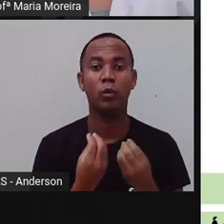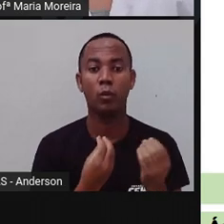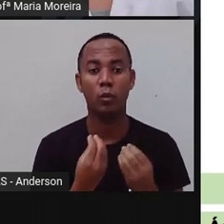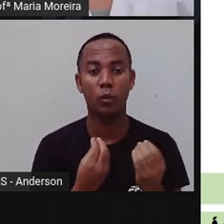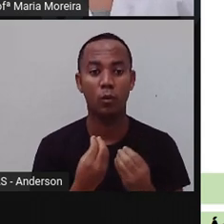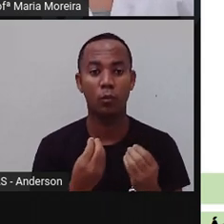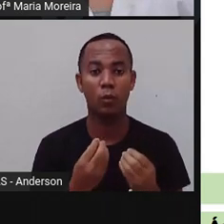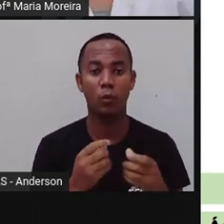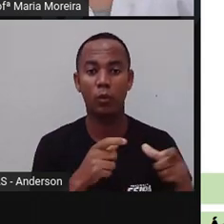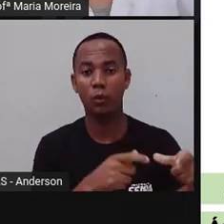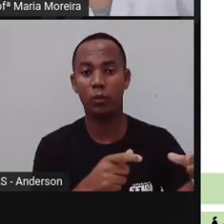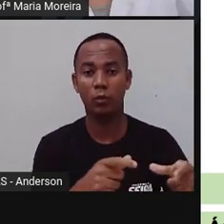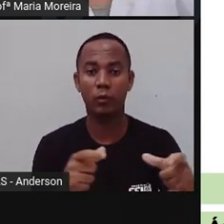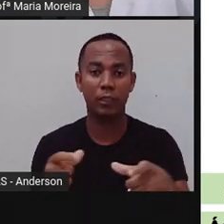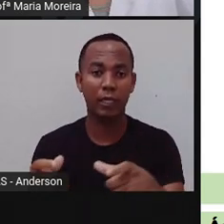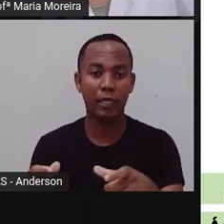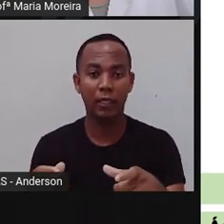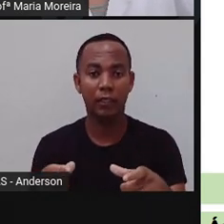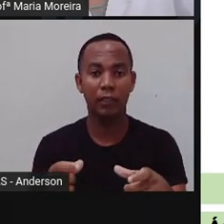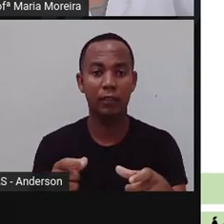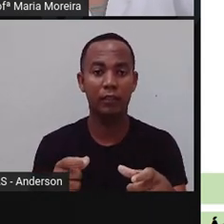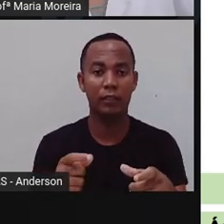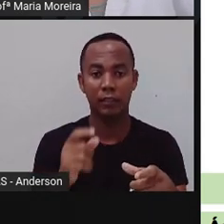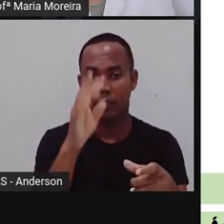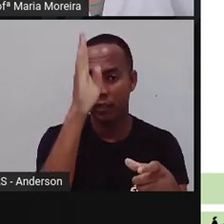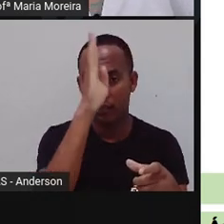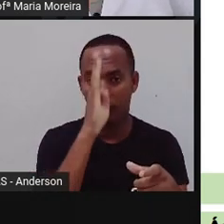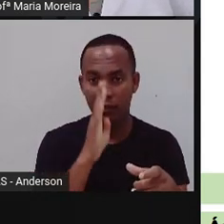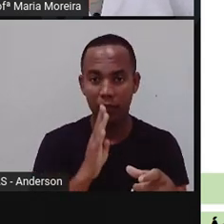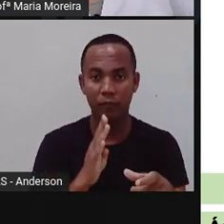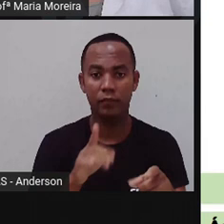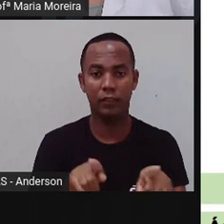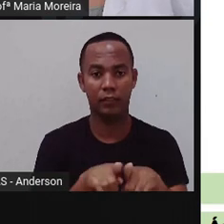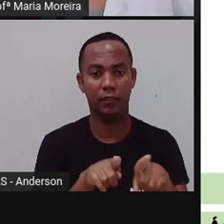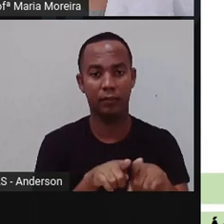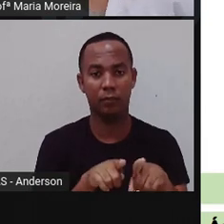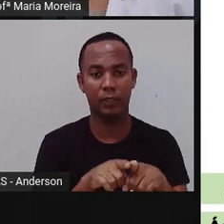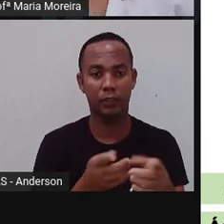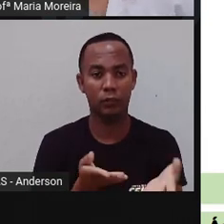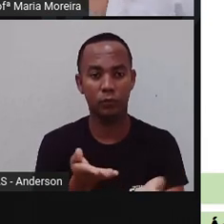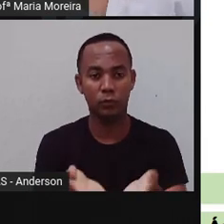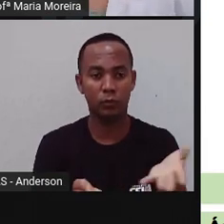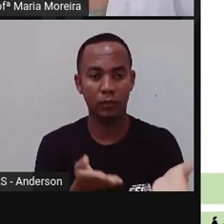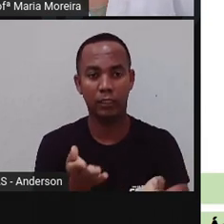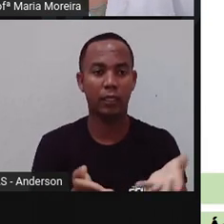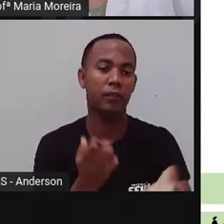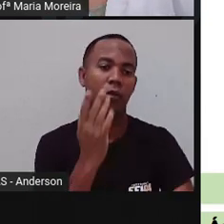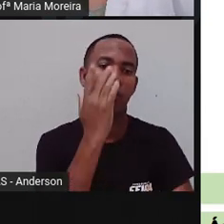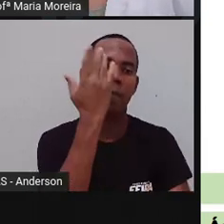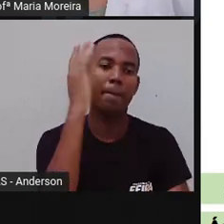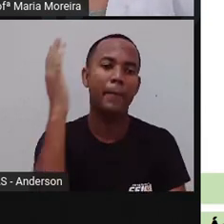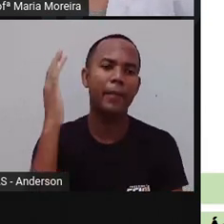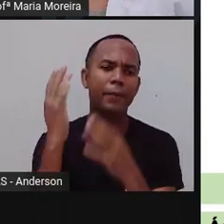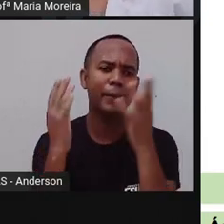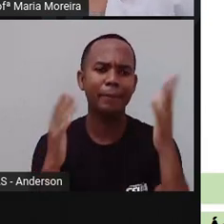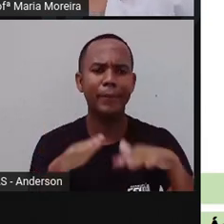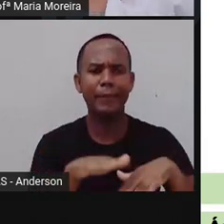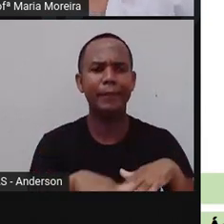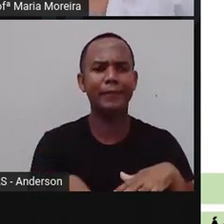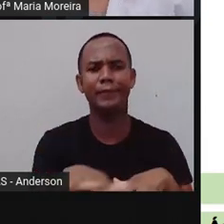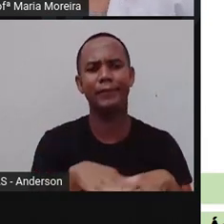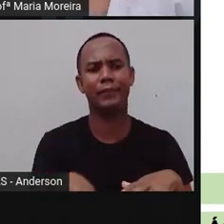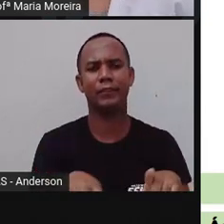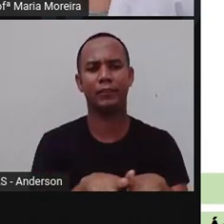conservação do meio ambiente. Hoje, aula 83, dia 10 do mês 6 de